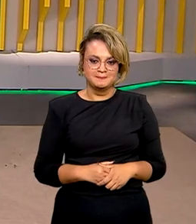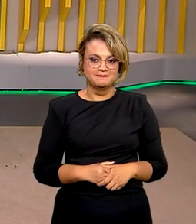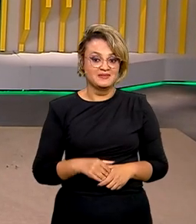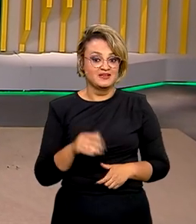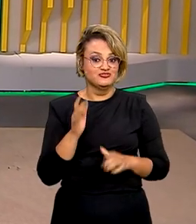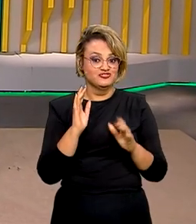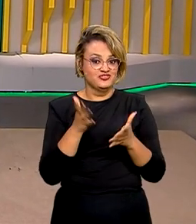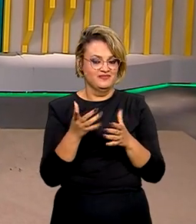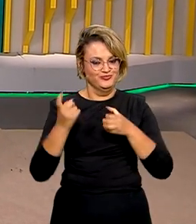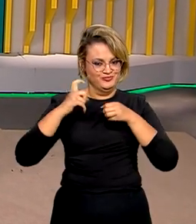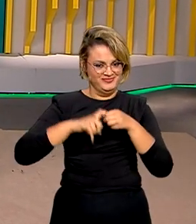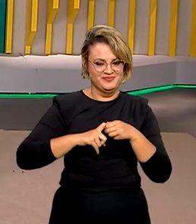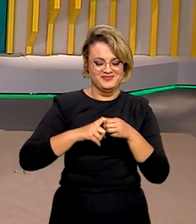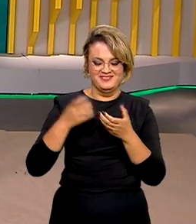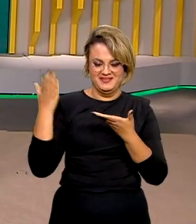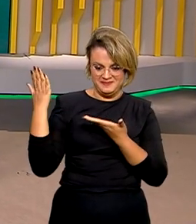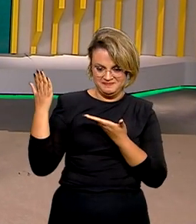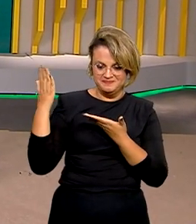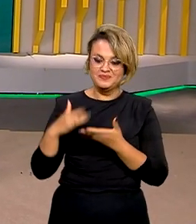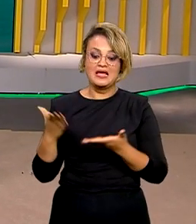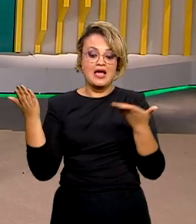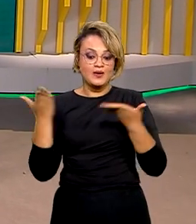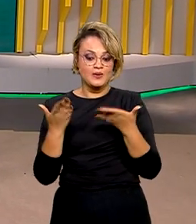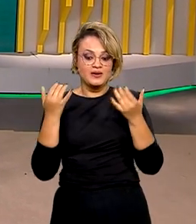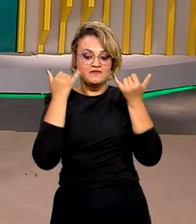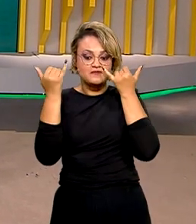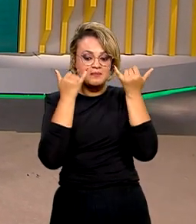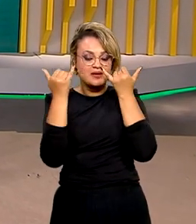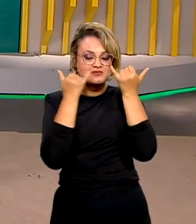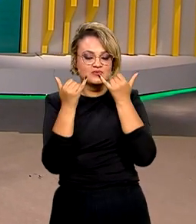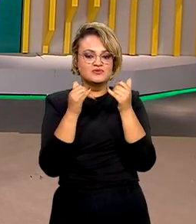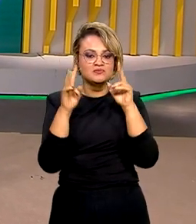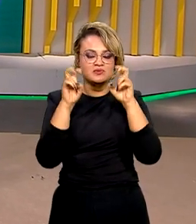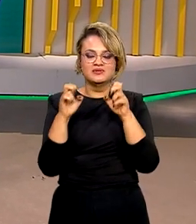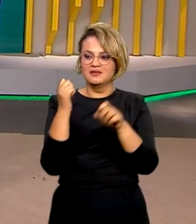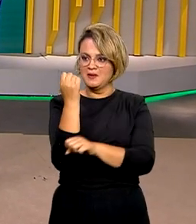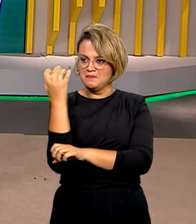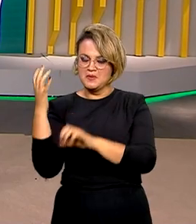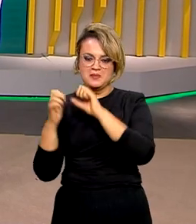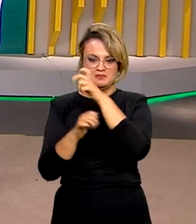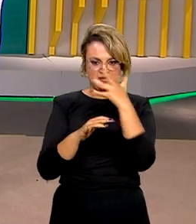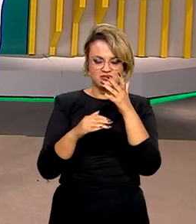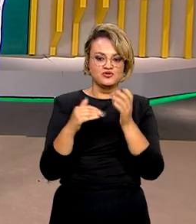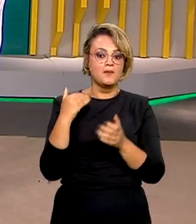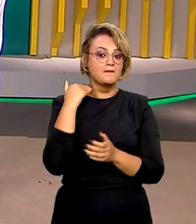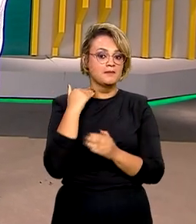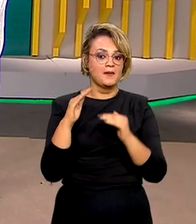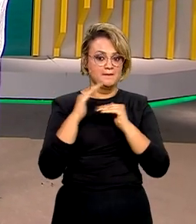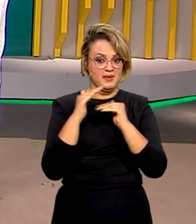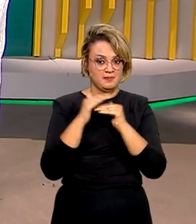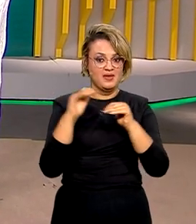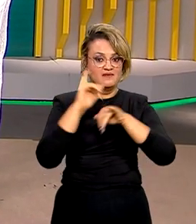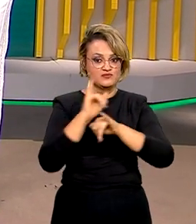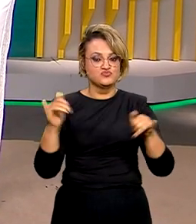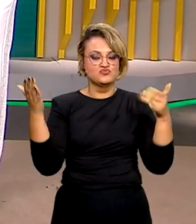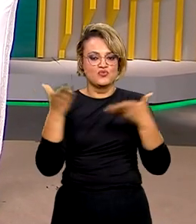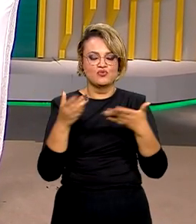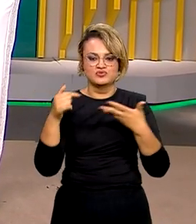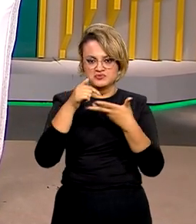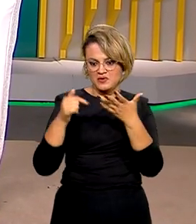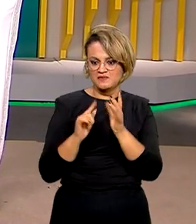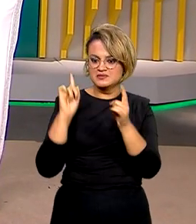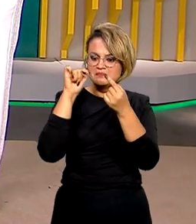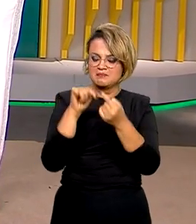Já estamos de volta com o Brasil em Dia e agora com informações sobre o meio ambiente. O Banco do Brasil lançou hoje novas